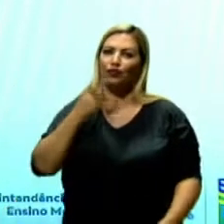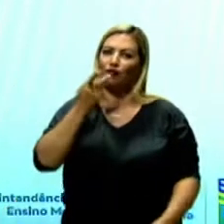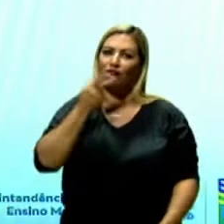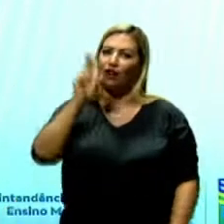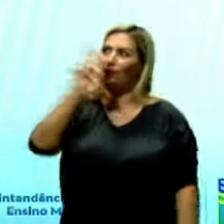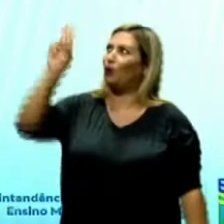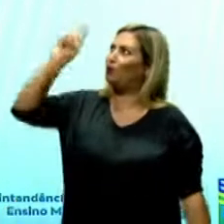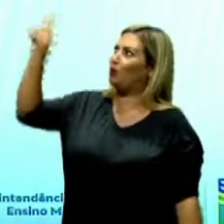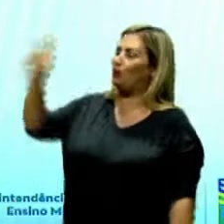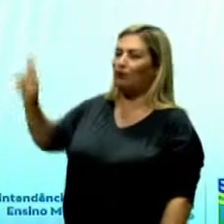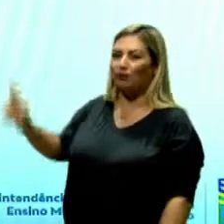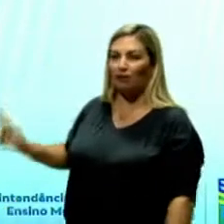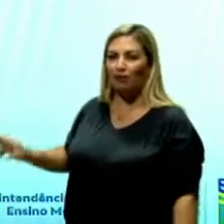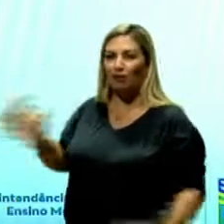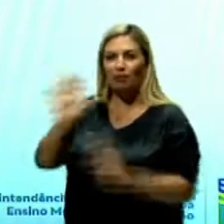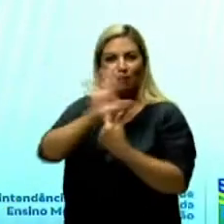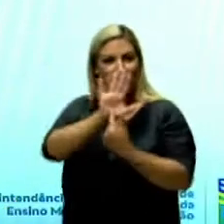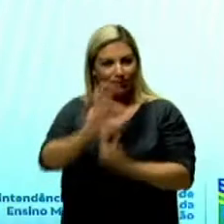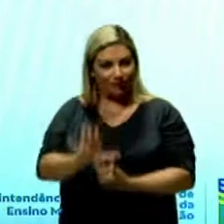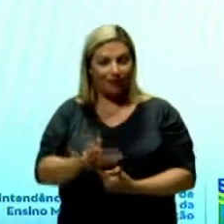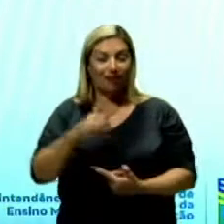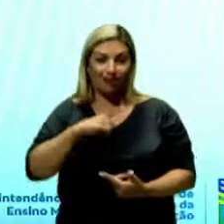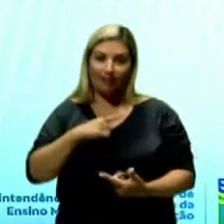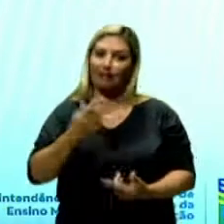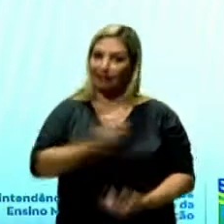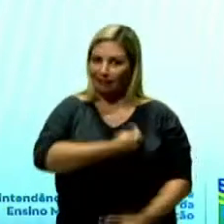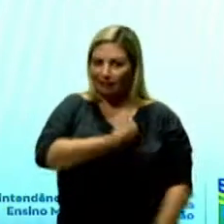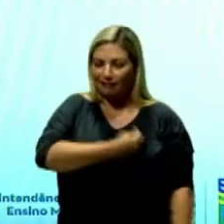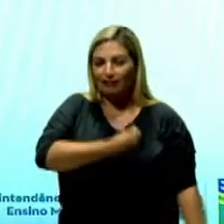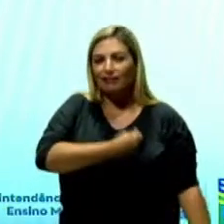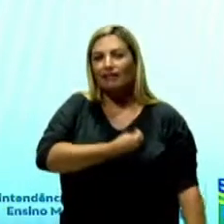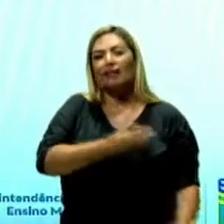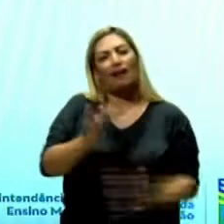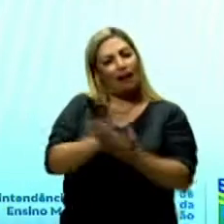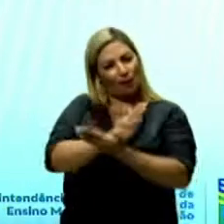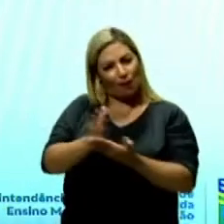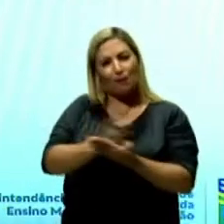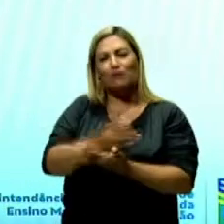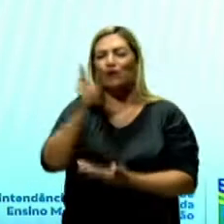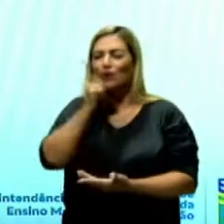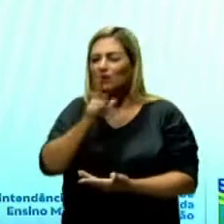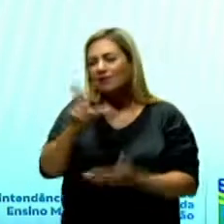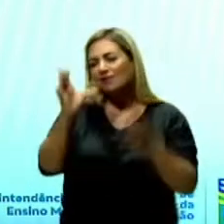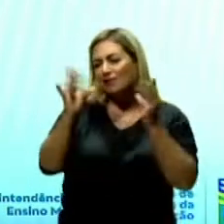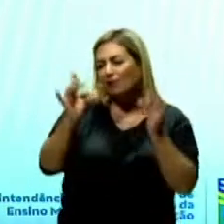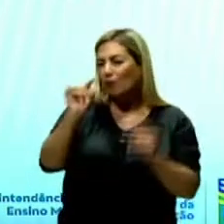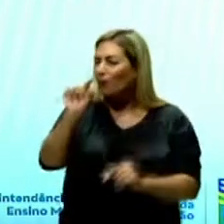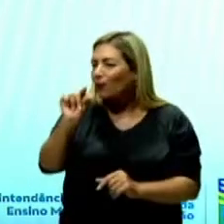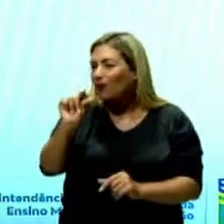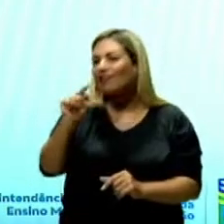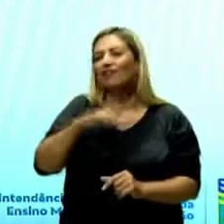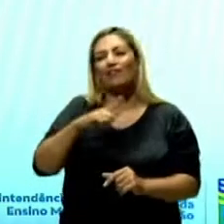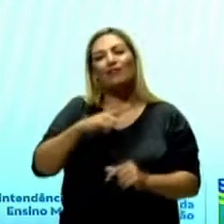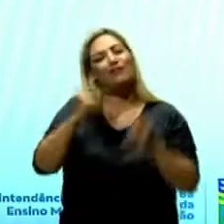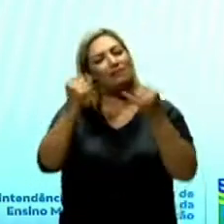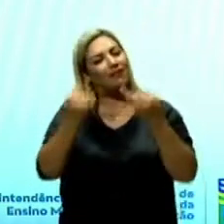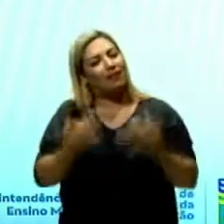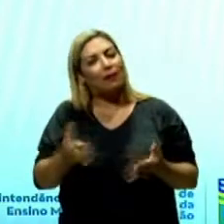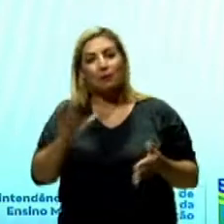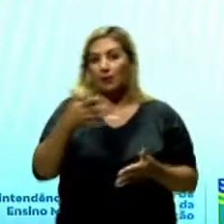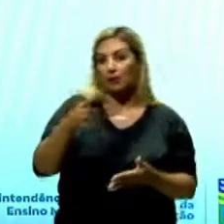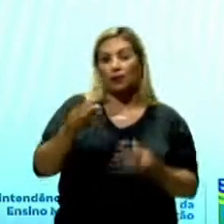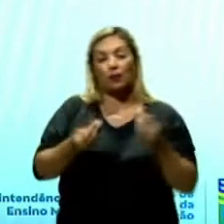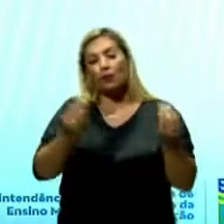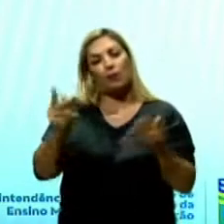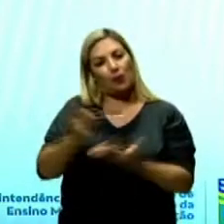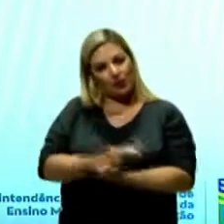vocês, né? Mostrar para vocês que isso existe. Algumas eu vou conseguir dar uma detalhada, dizer para vocês mais ou